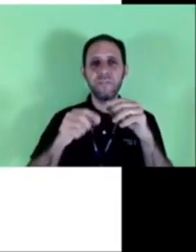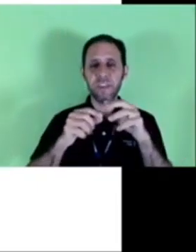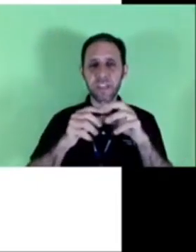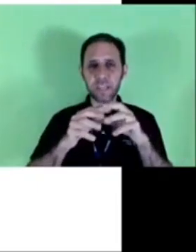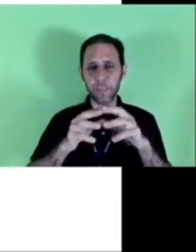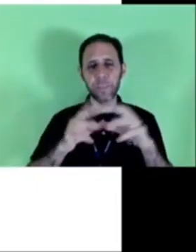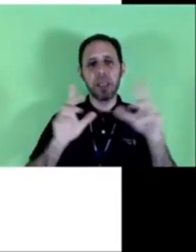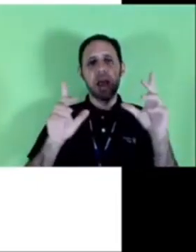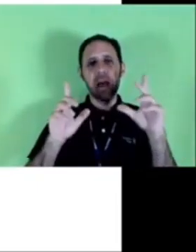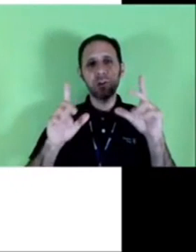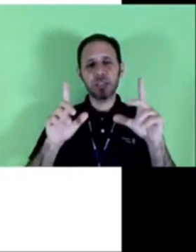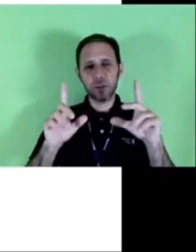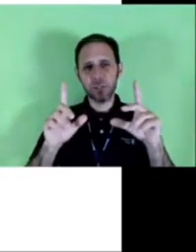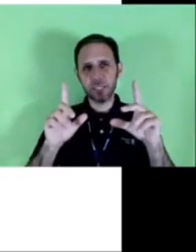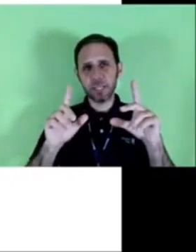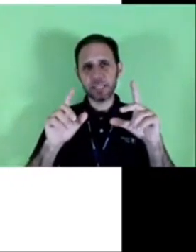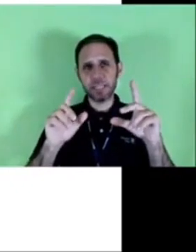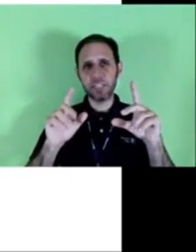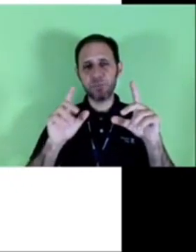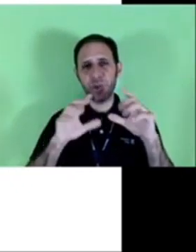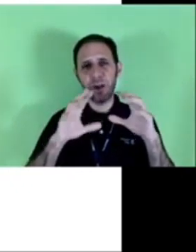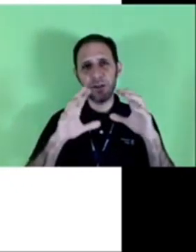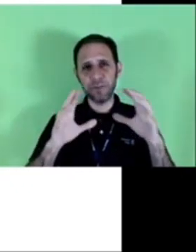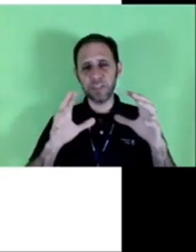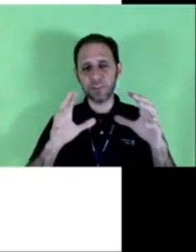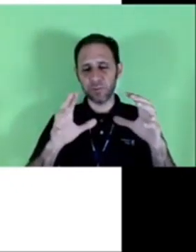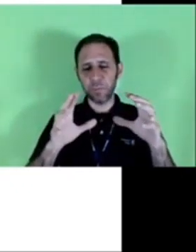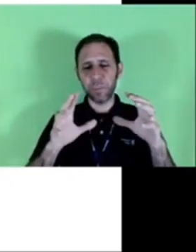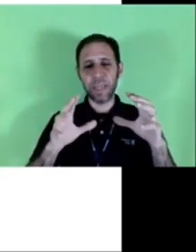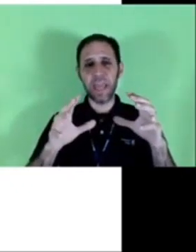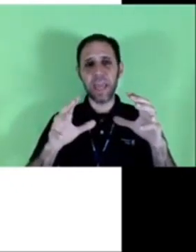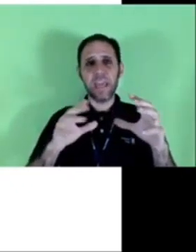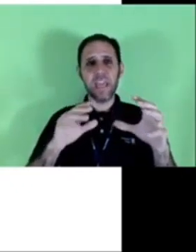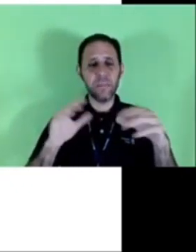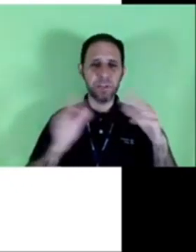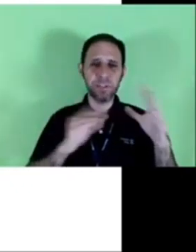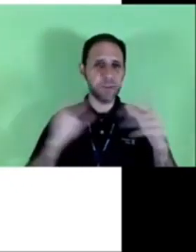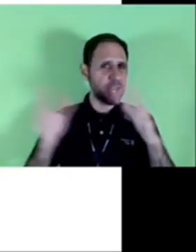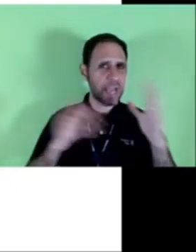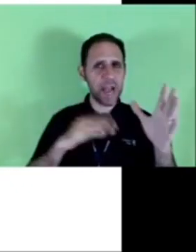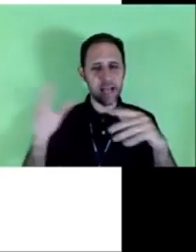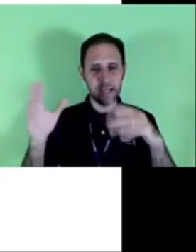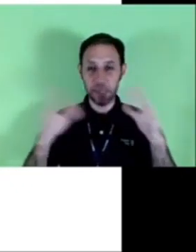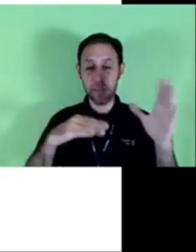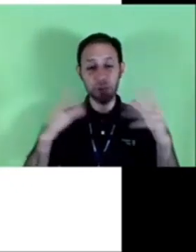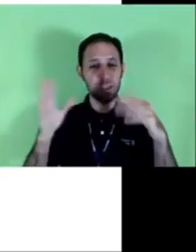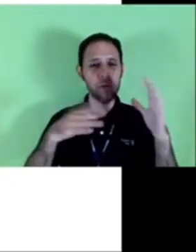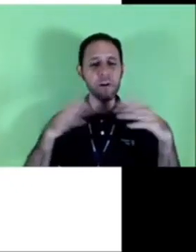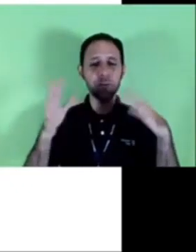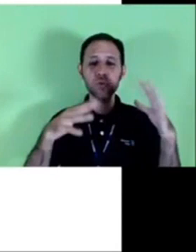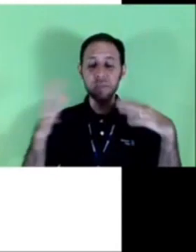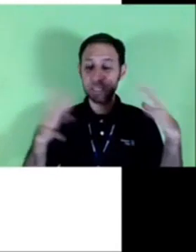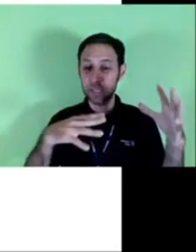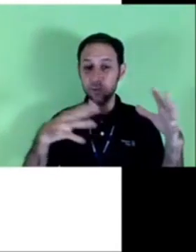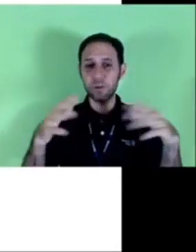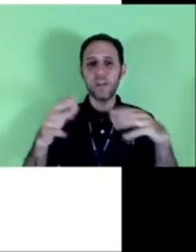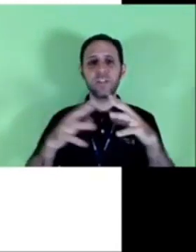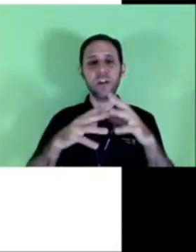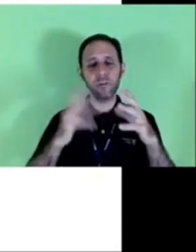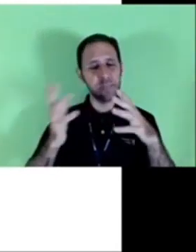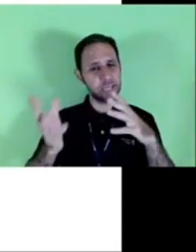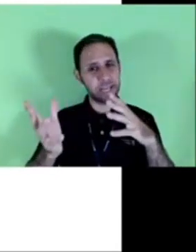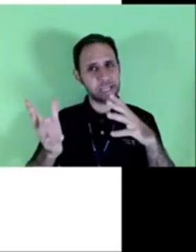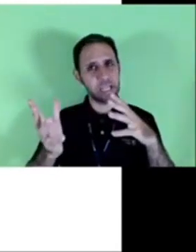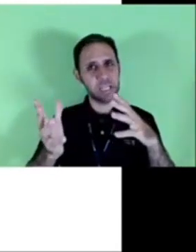vai ver aqui outra coisa interessante porque o aviso ele pode variar ele pode ter alguma flutuação